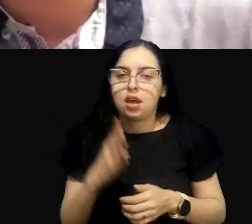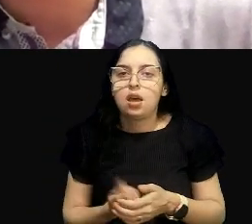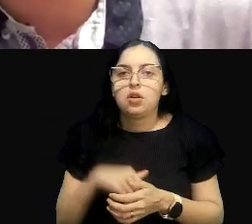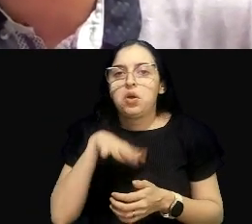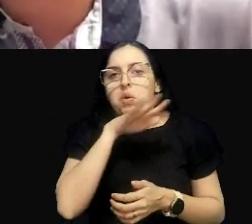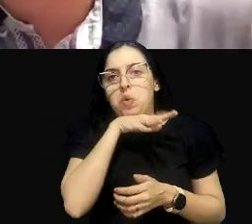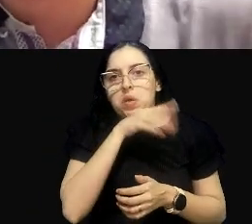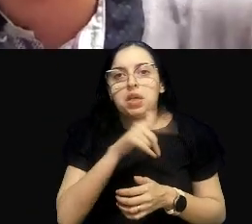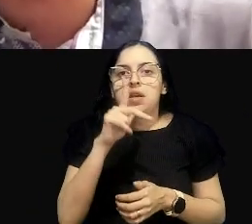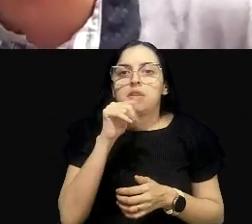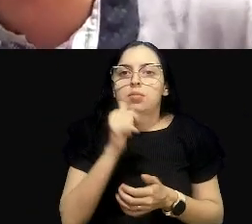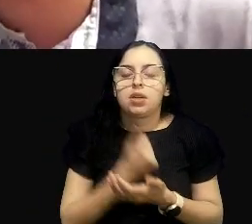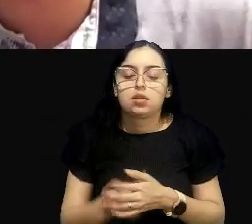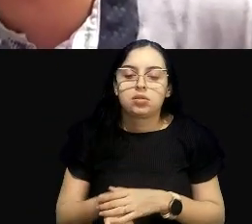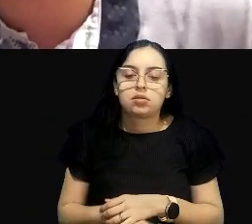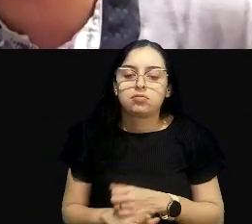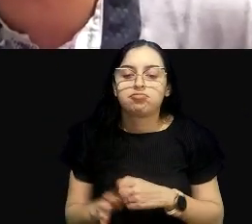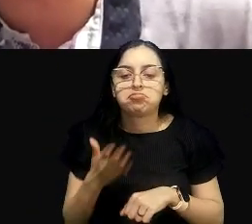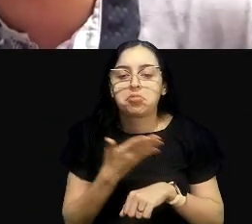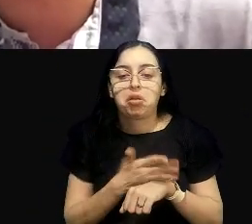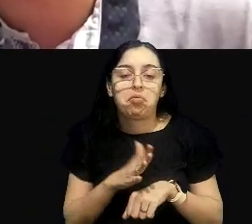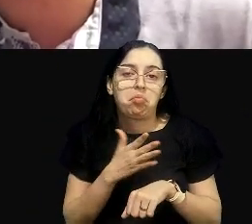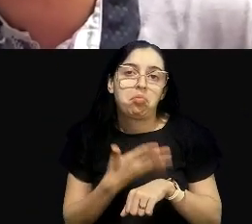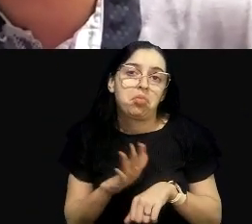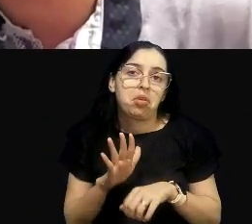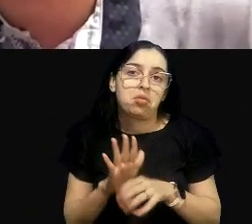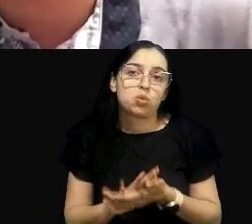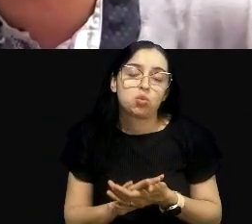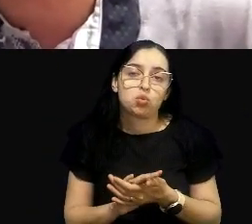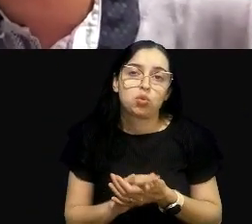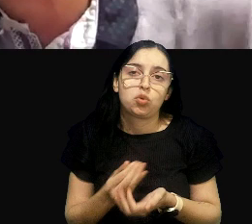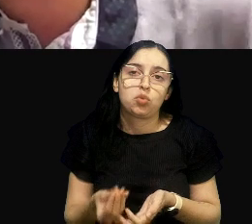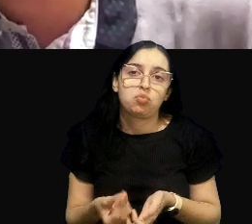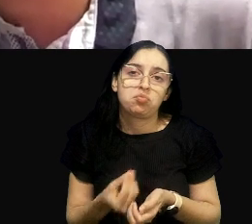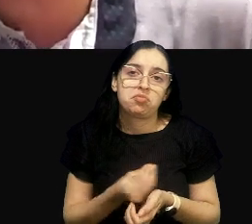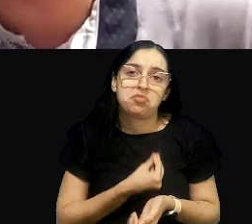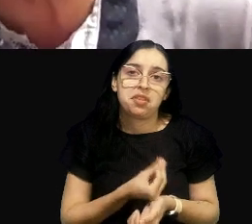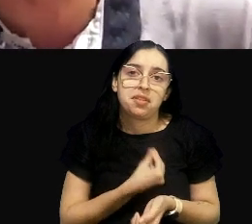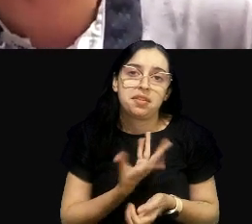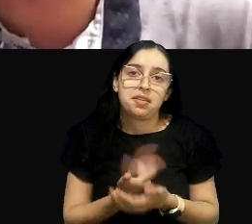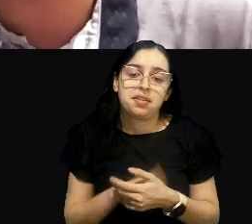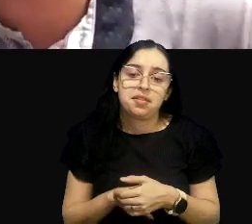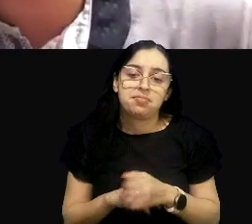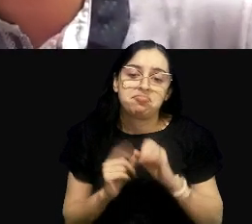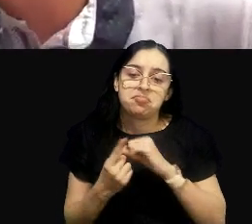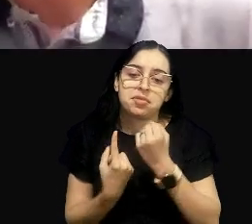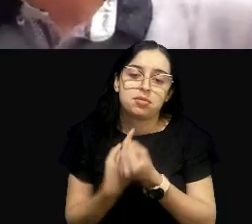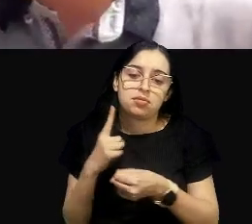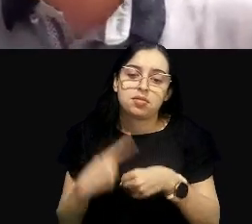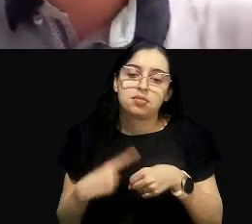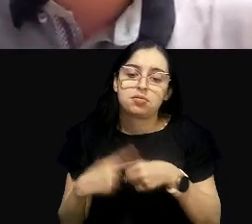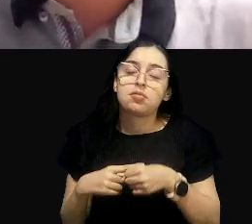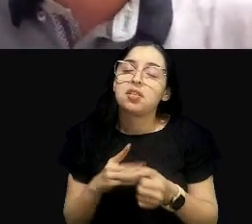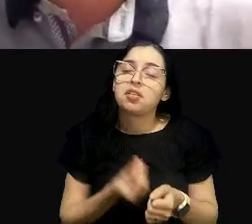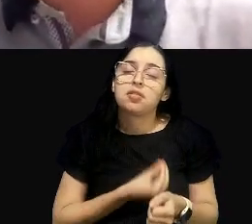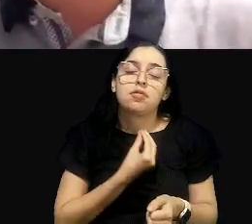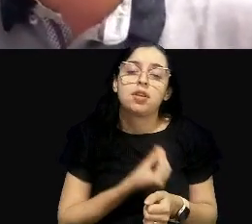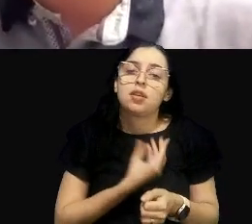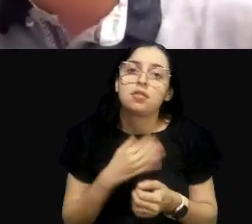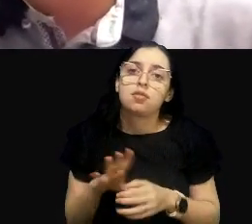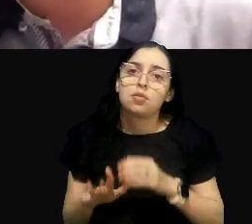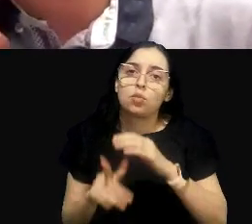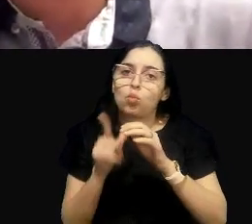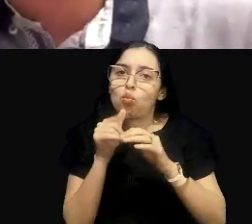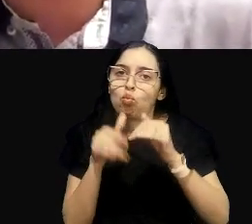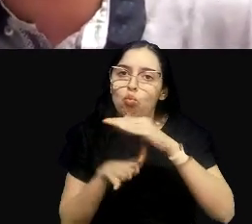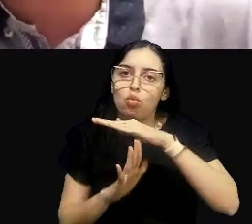infelizmente, se acostumou a conviver com isso, é muito comum nas nossas cidades, a gente convive. O riozinho que passa no centro